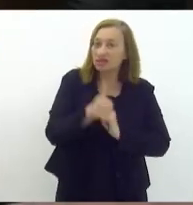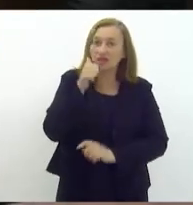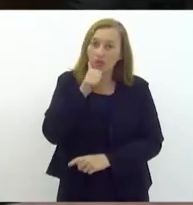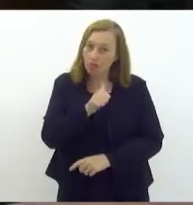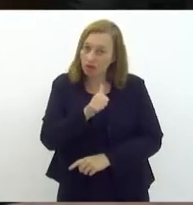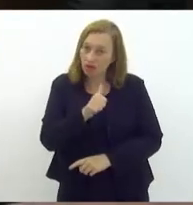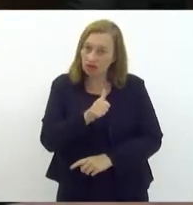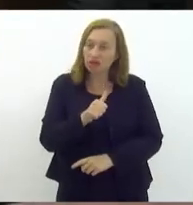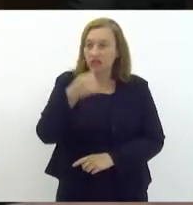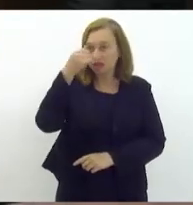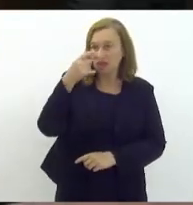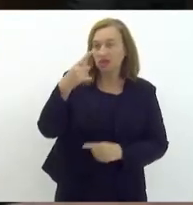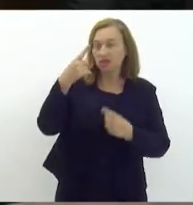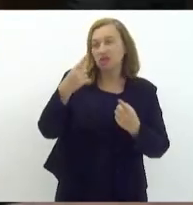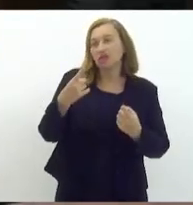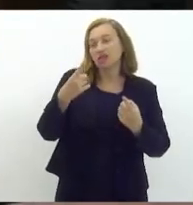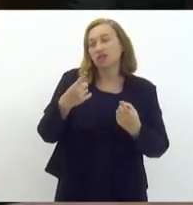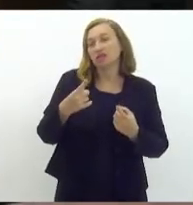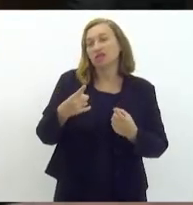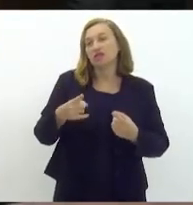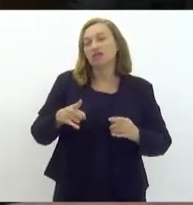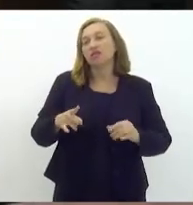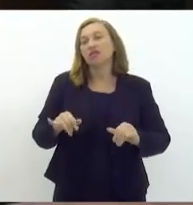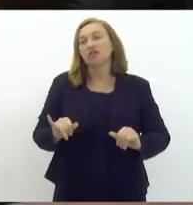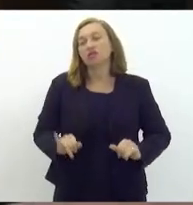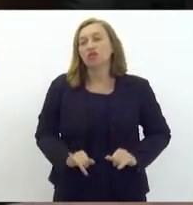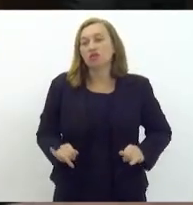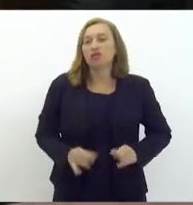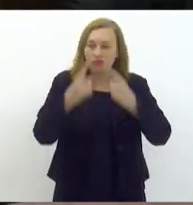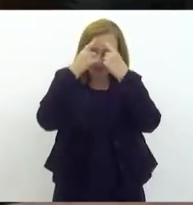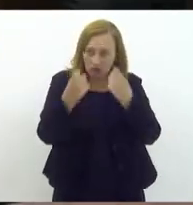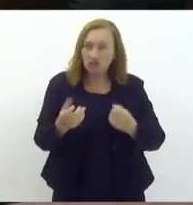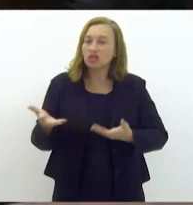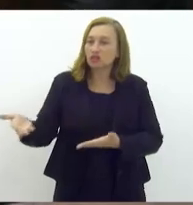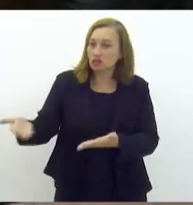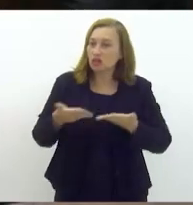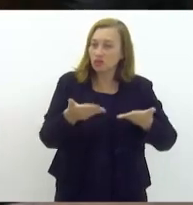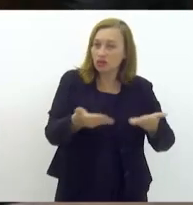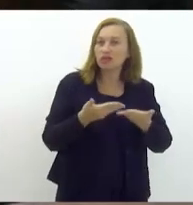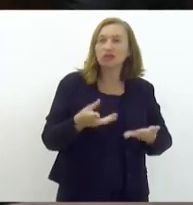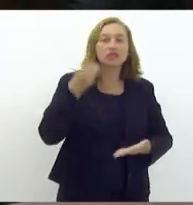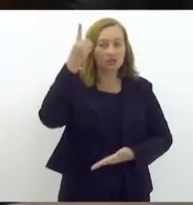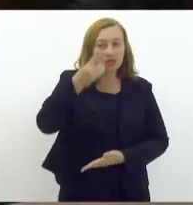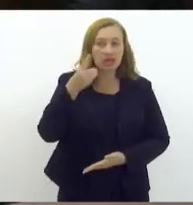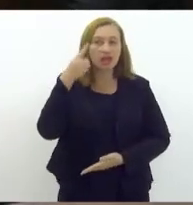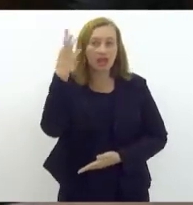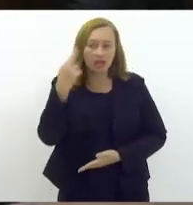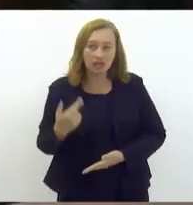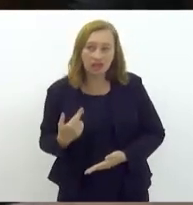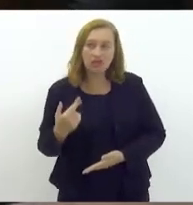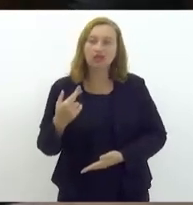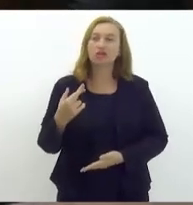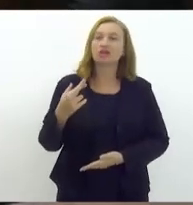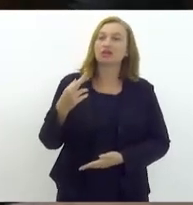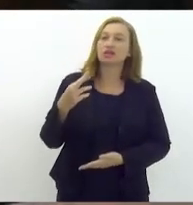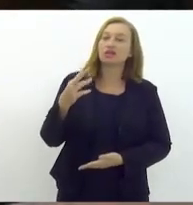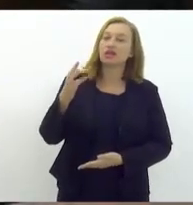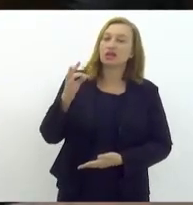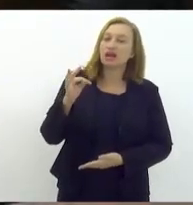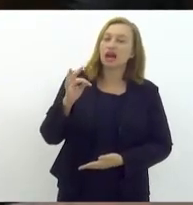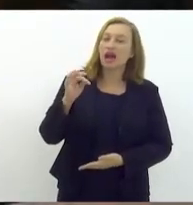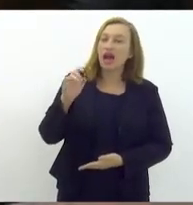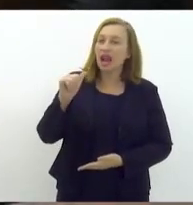muguegas vítimas de violência, e chame a nós, deputada Renata, deputada Alana Passos, deputada Marta Rocha, Tia Ju,